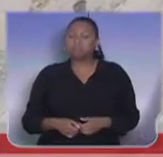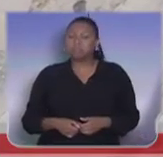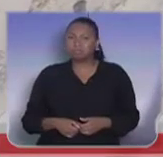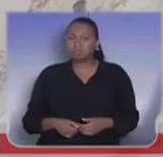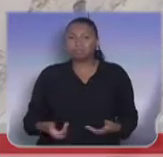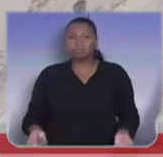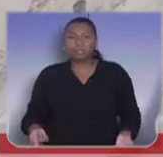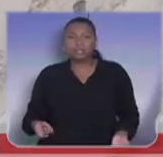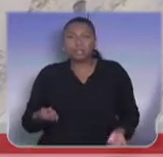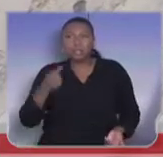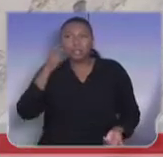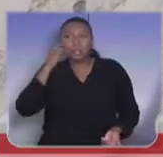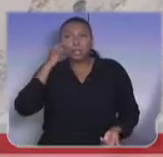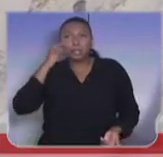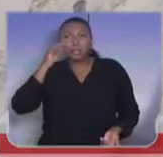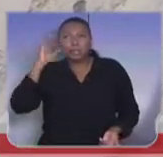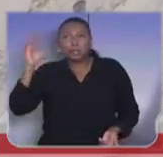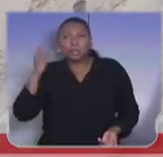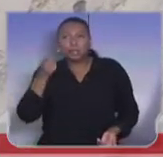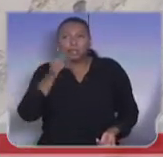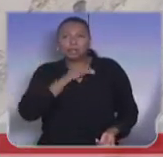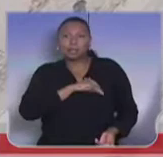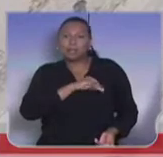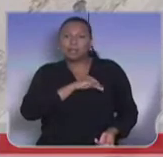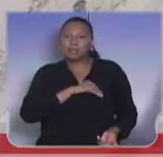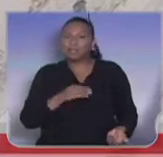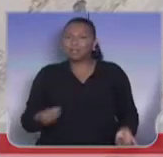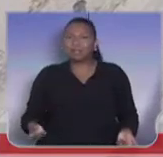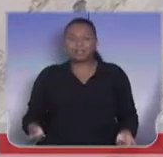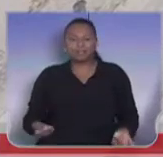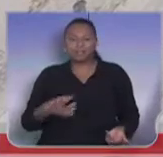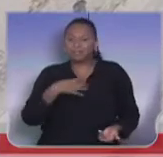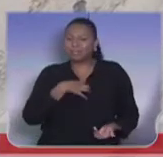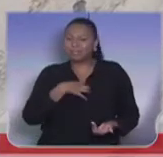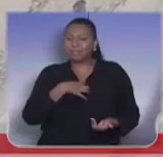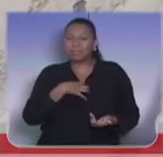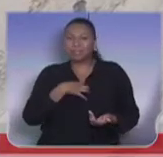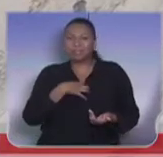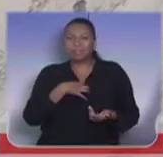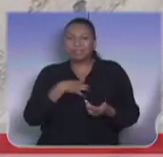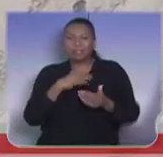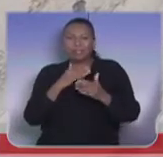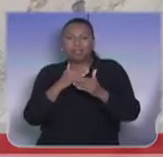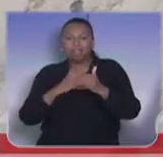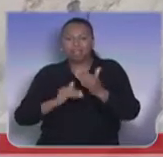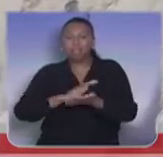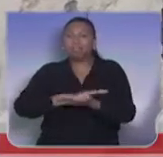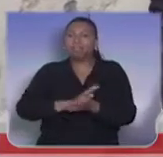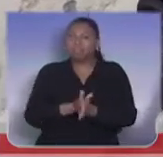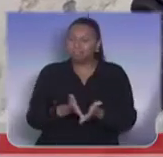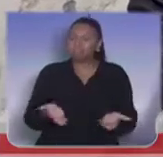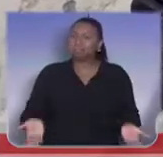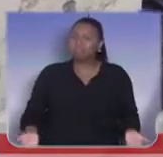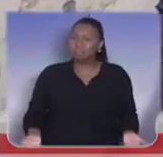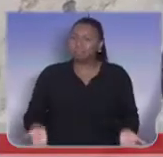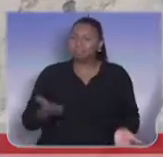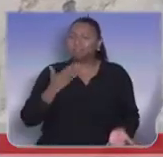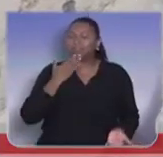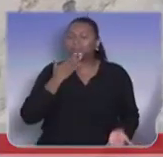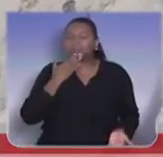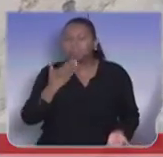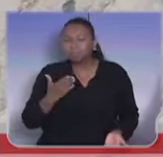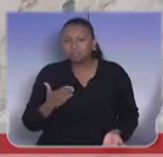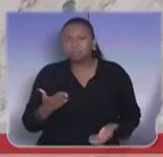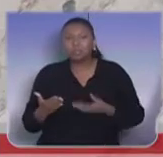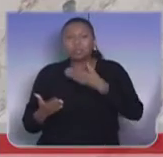remuneração, é humilhante. E eu quero muito, mas muito fazer um apelo e os meninos e